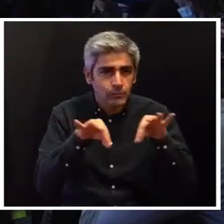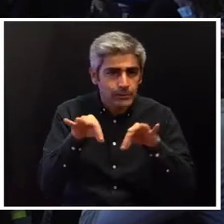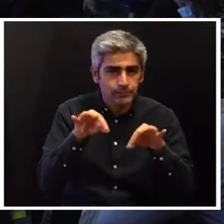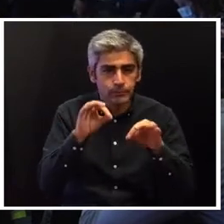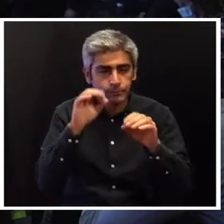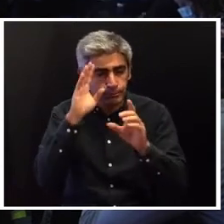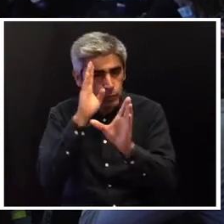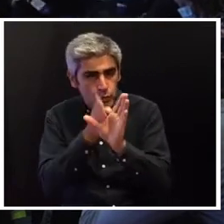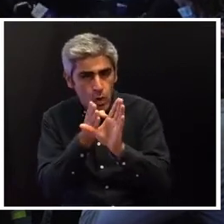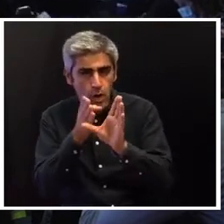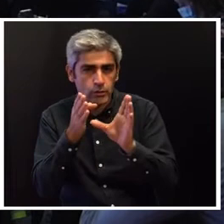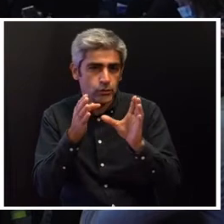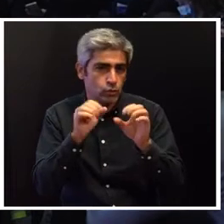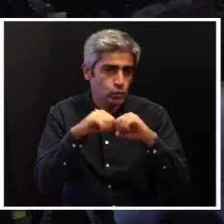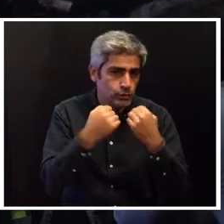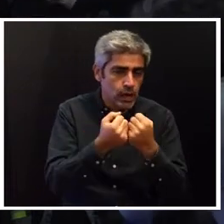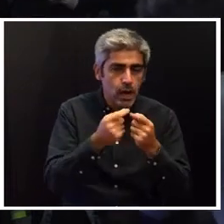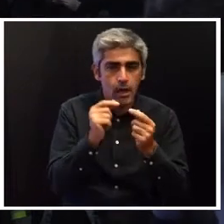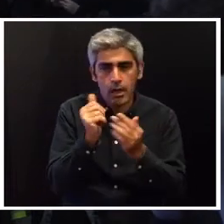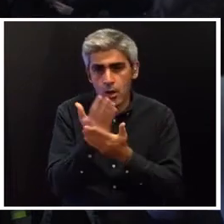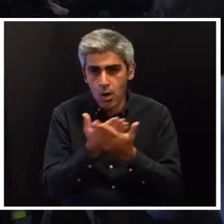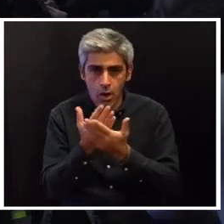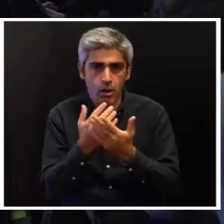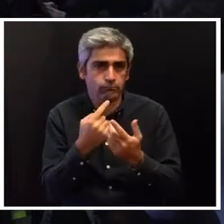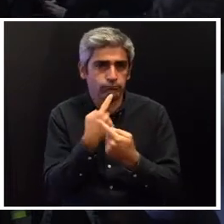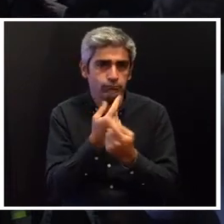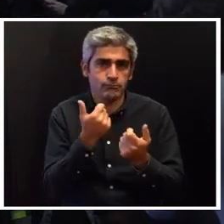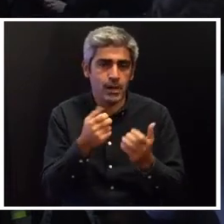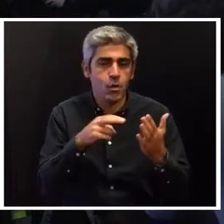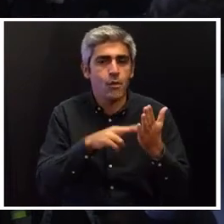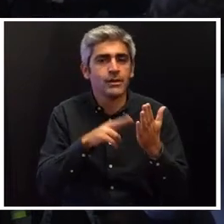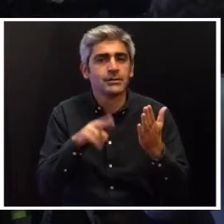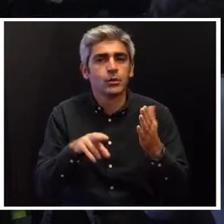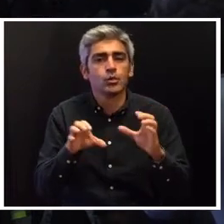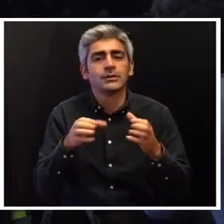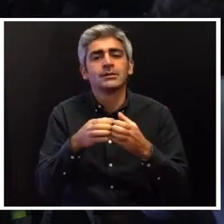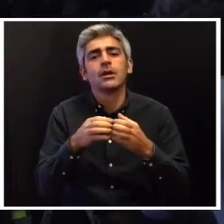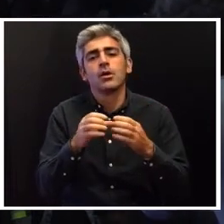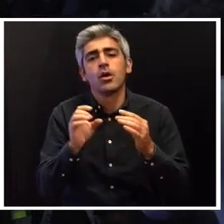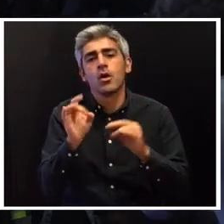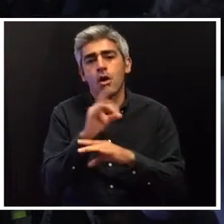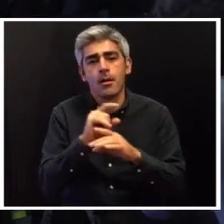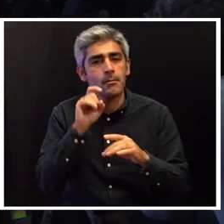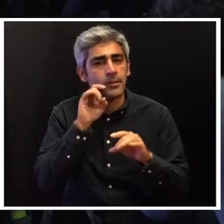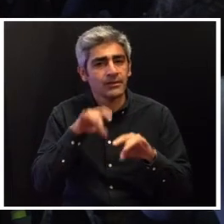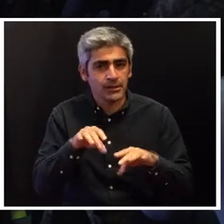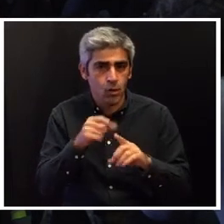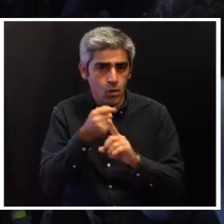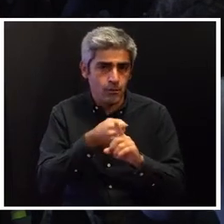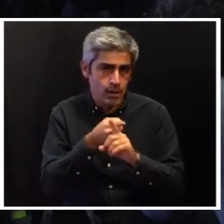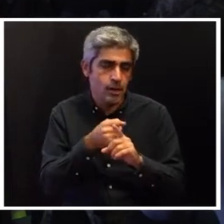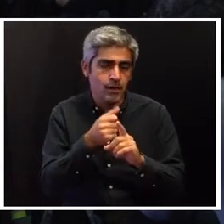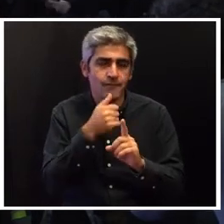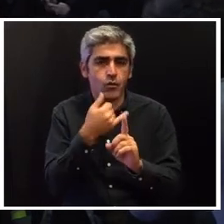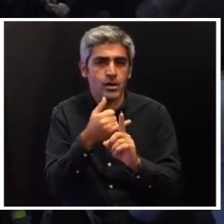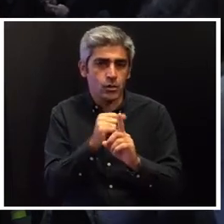sociais e económicos, como bem sublinha a Convenção do Conselho da Europa para a Prevenção e Combate à Violência contra